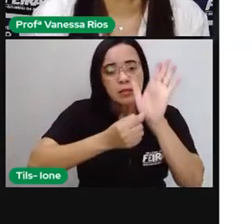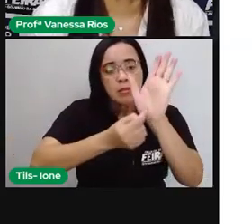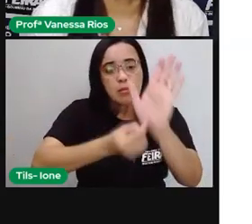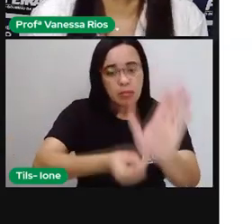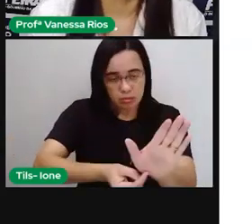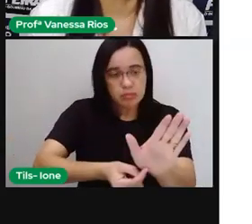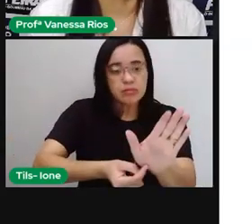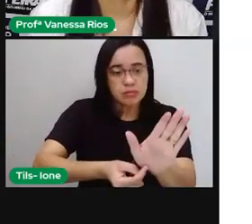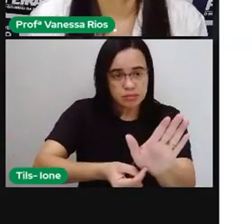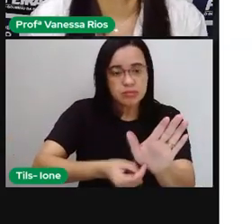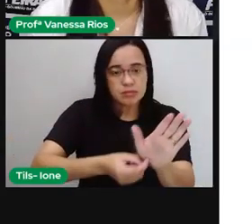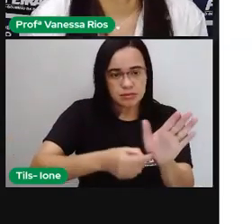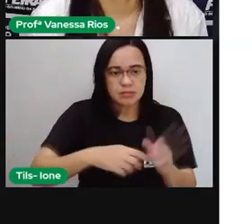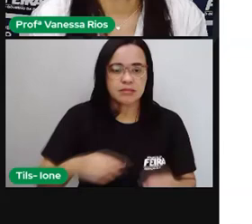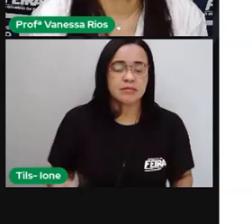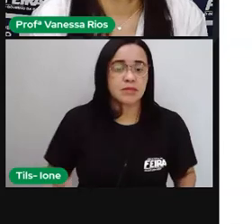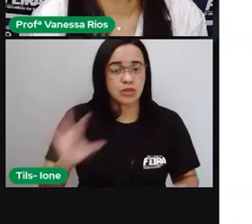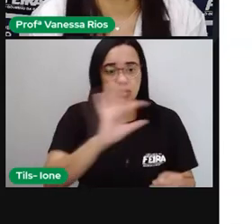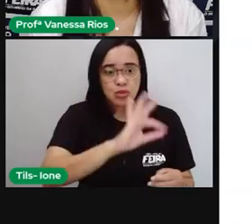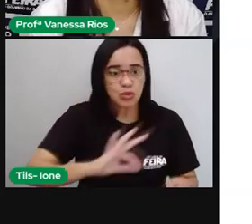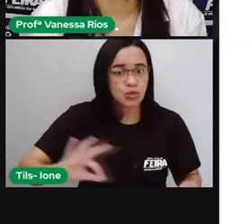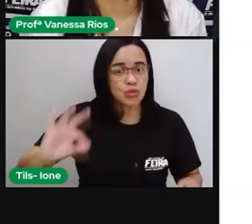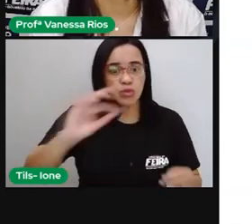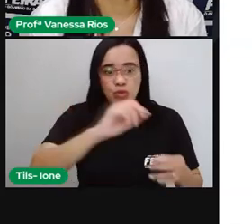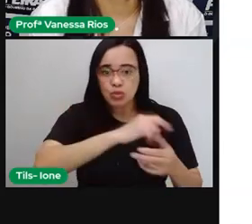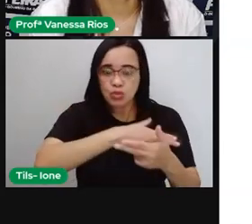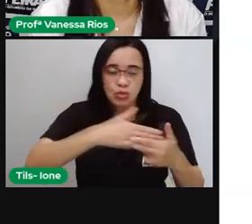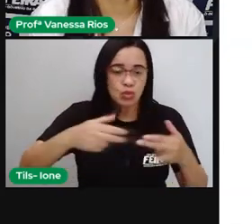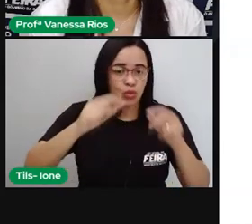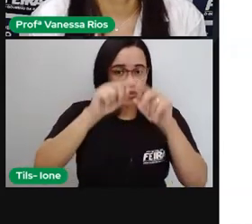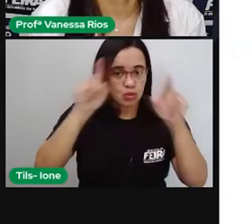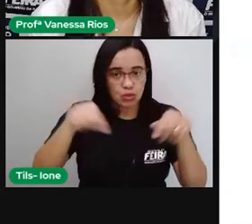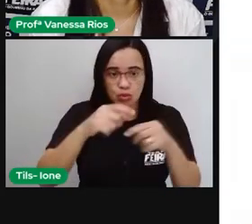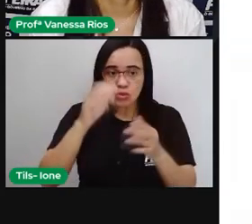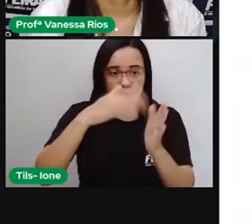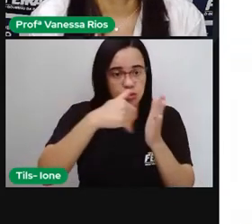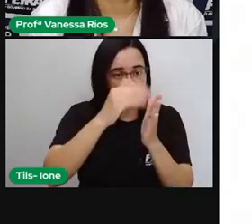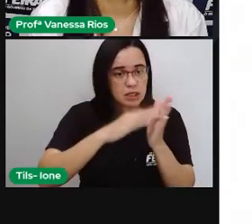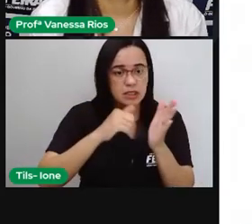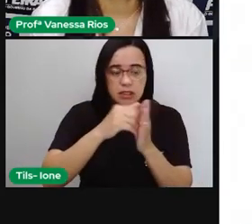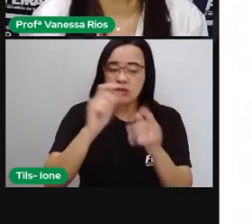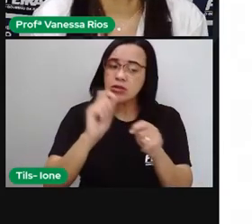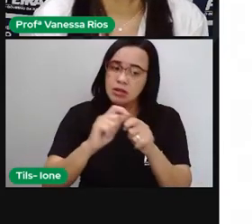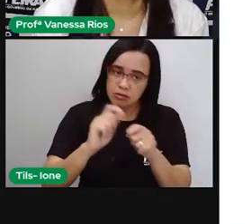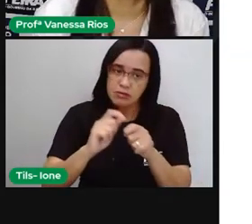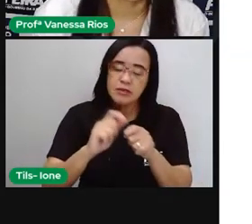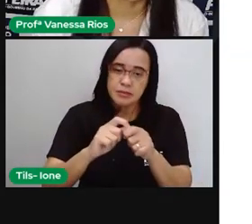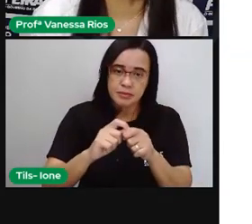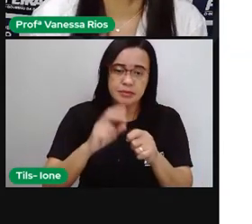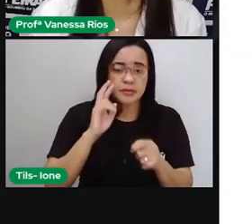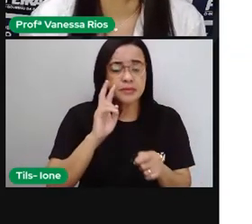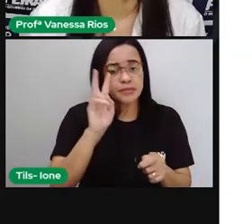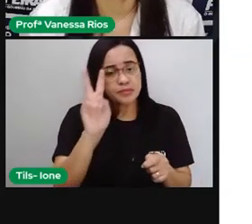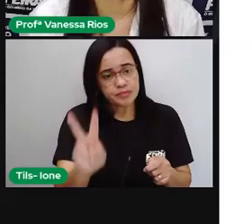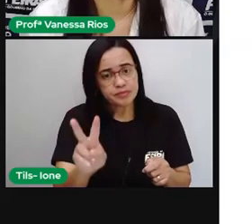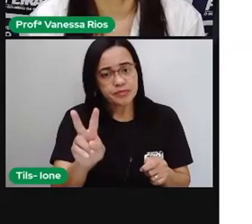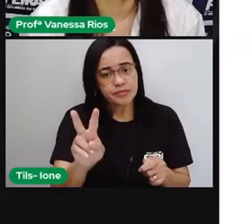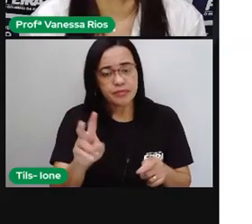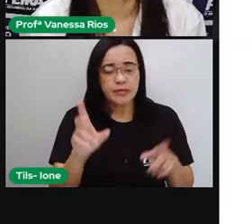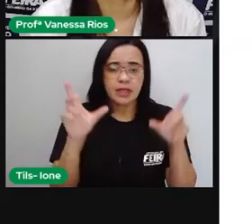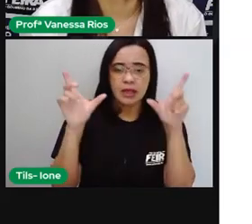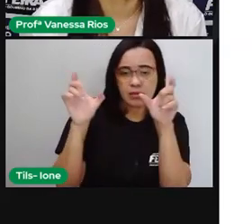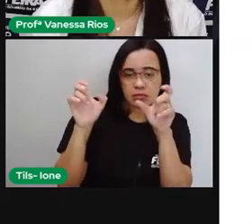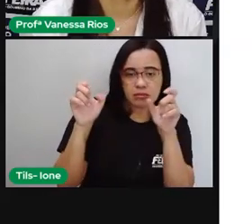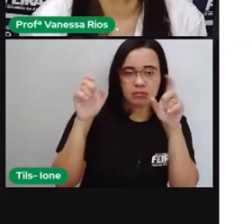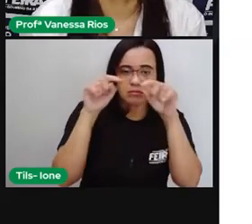transmitido através de todas as suas obras artísticas. Mas aí, ao observar esta tela,